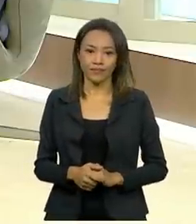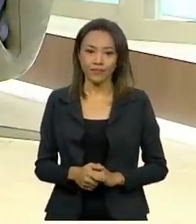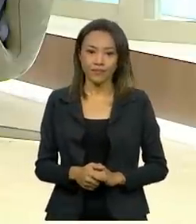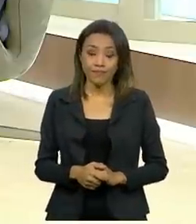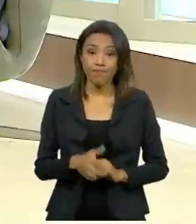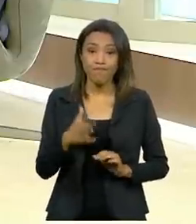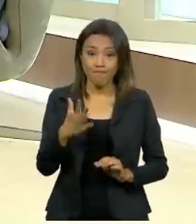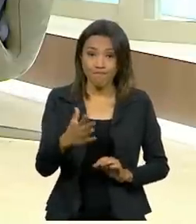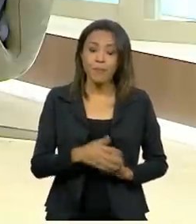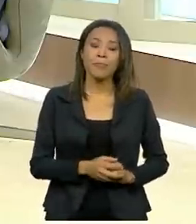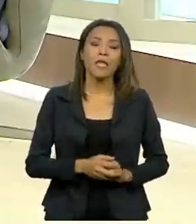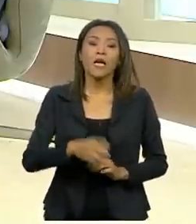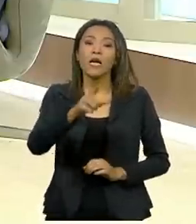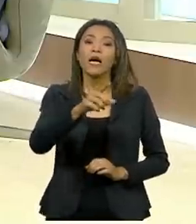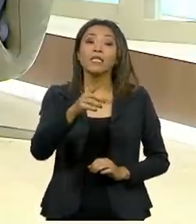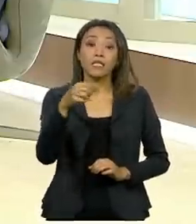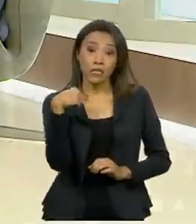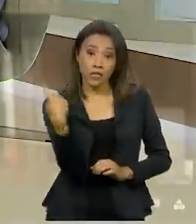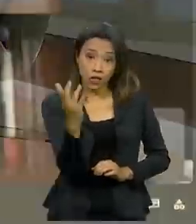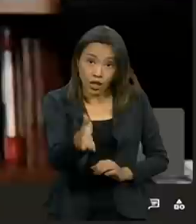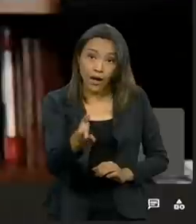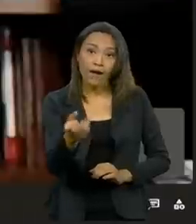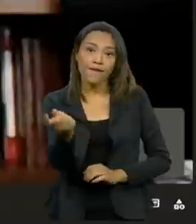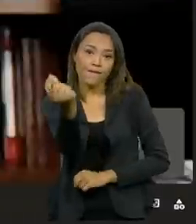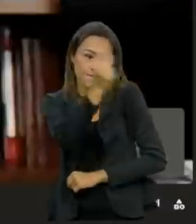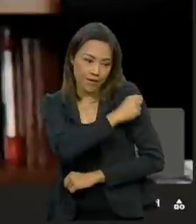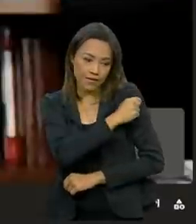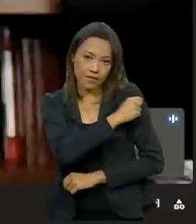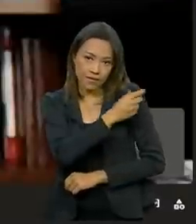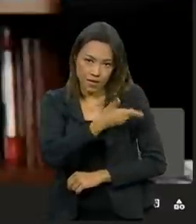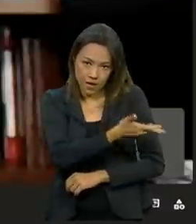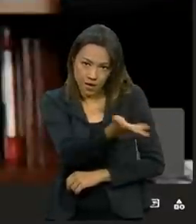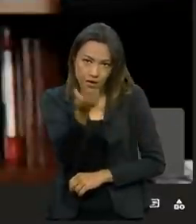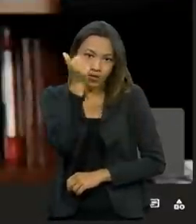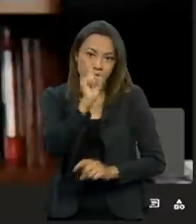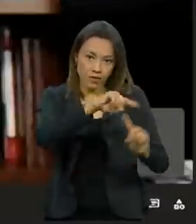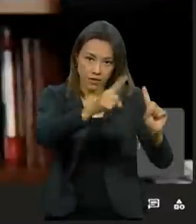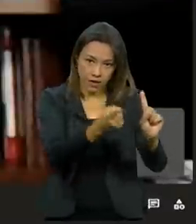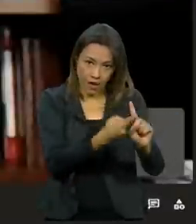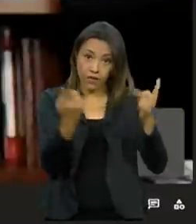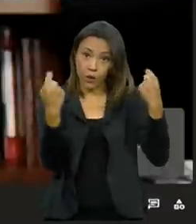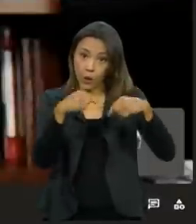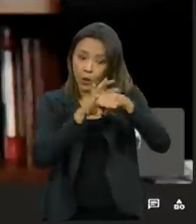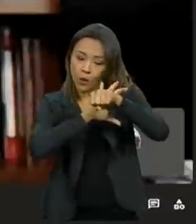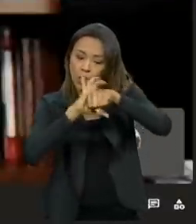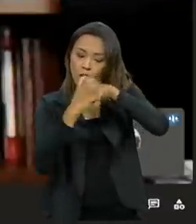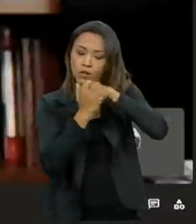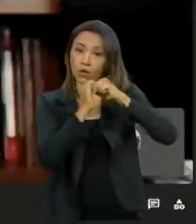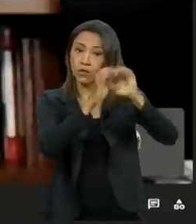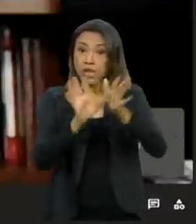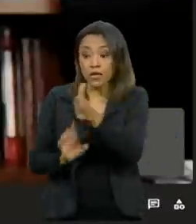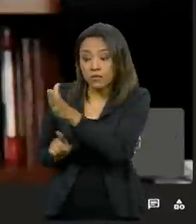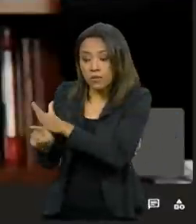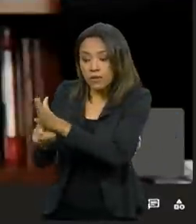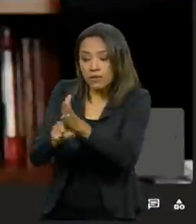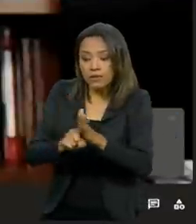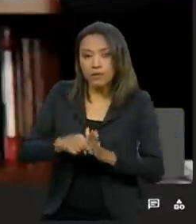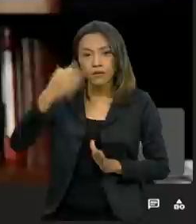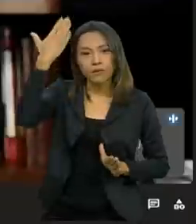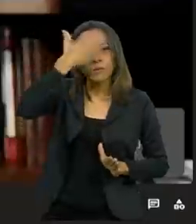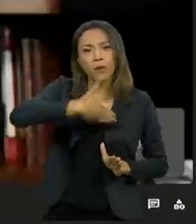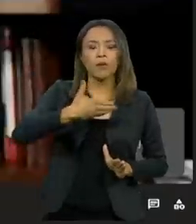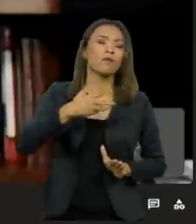Ao vacinarmos as gestantes contra a Covid-19, o que os estudos têm demonstrado é que você